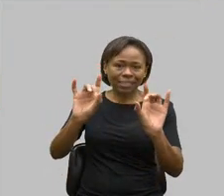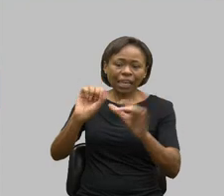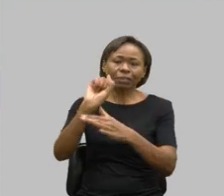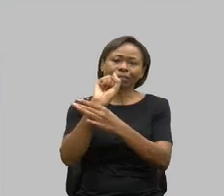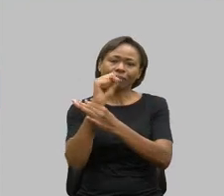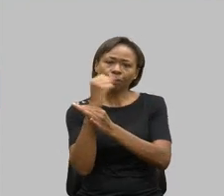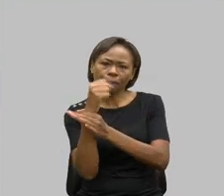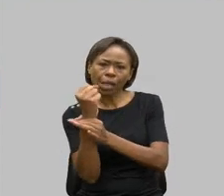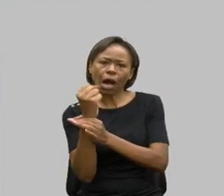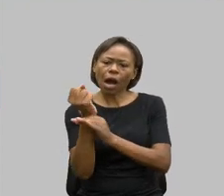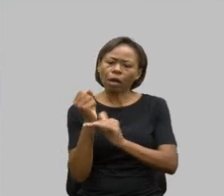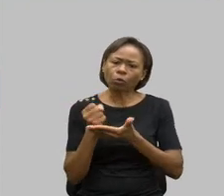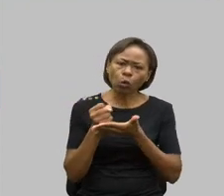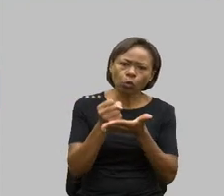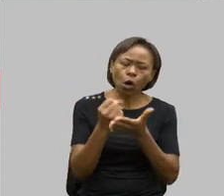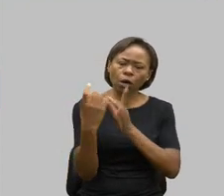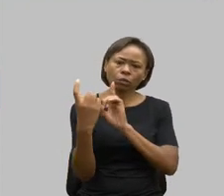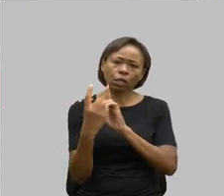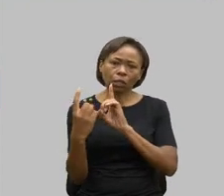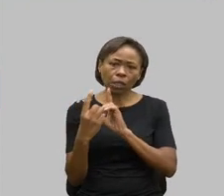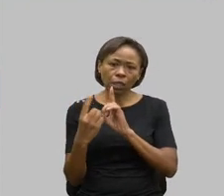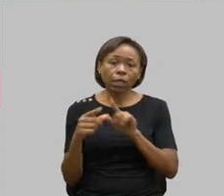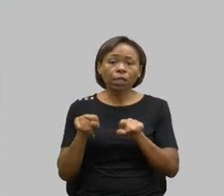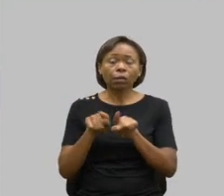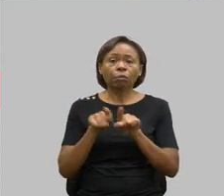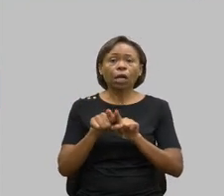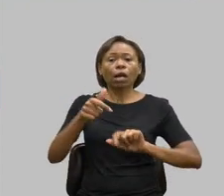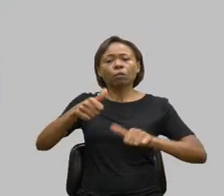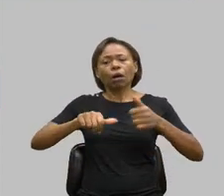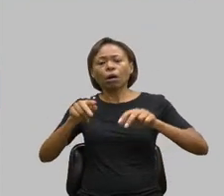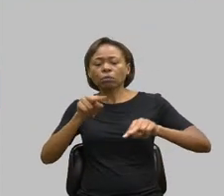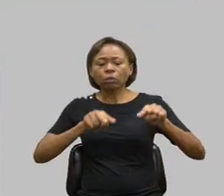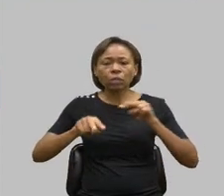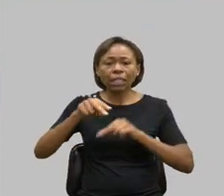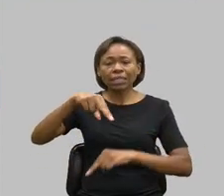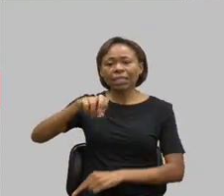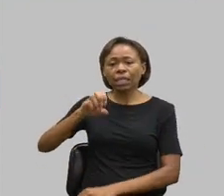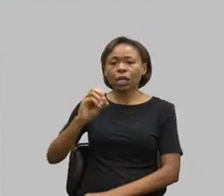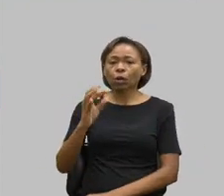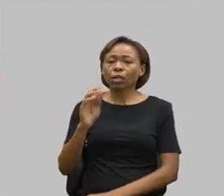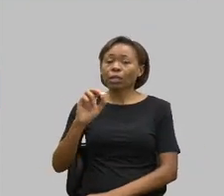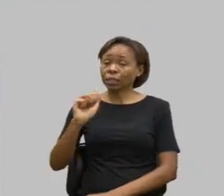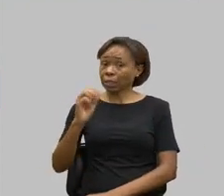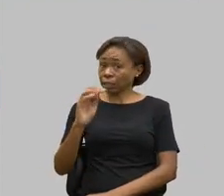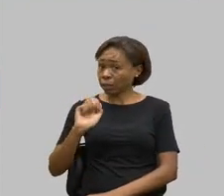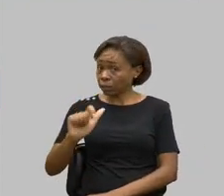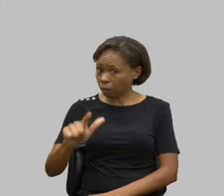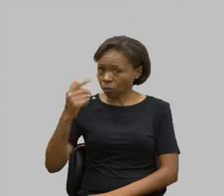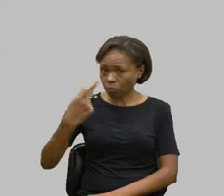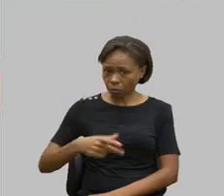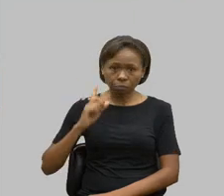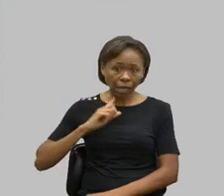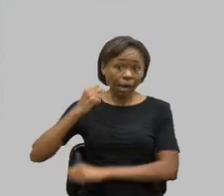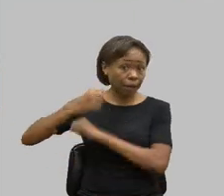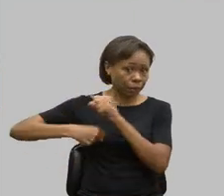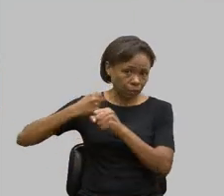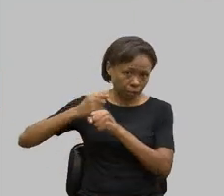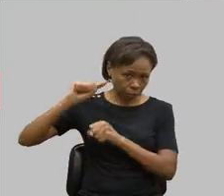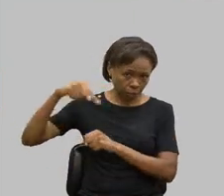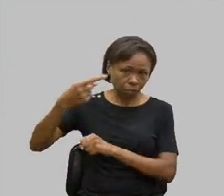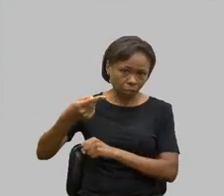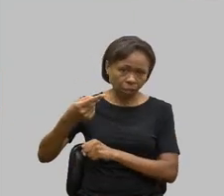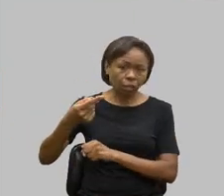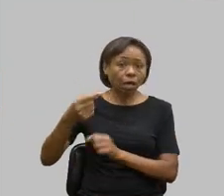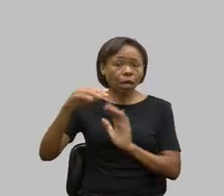ampliado o Programa de TREAG Neonatal de Minas Gerais a partir do próximo ano. Gente, aqui são ações